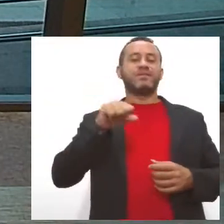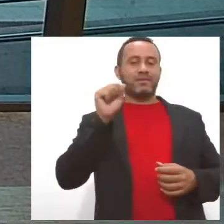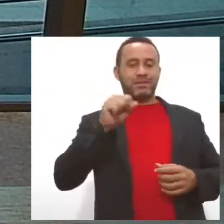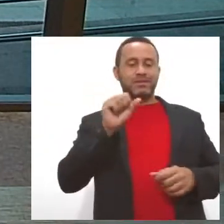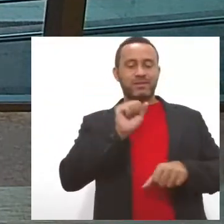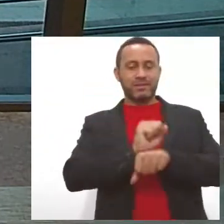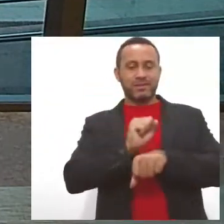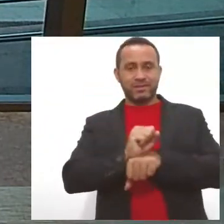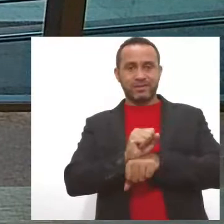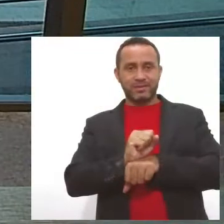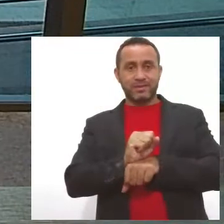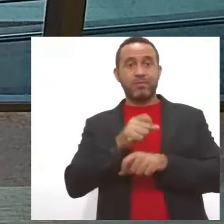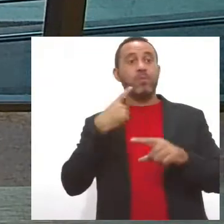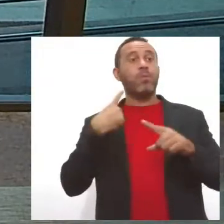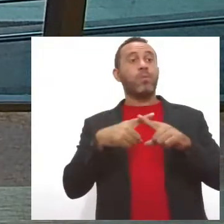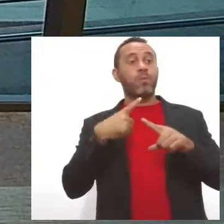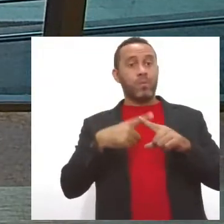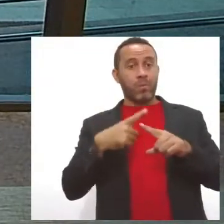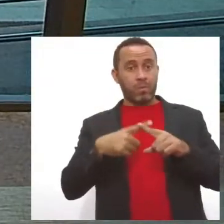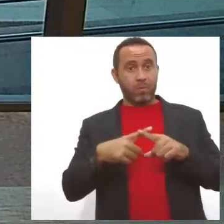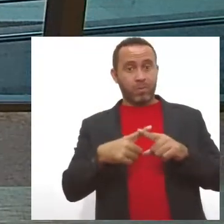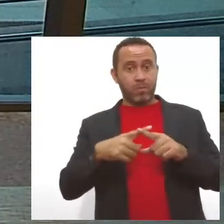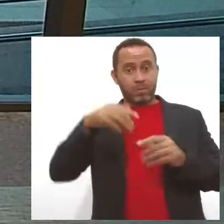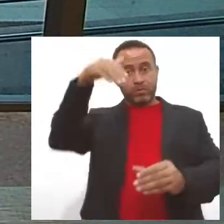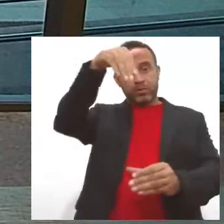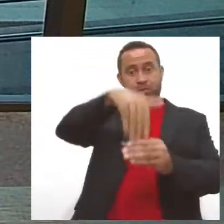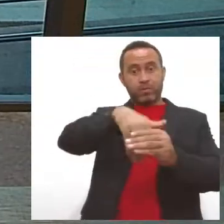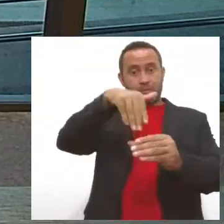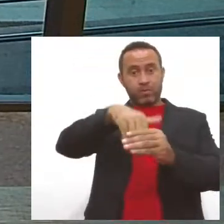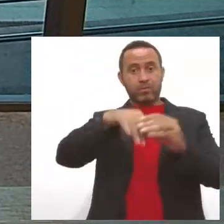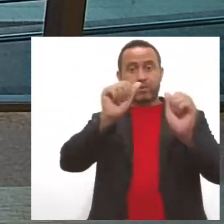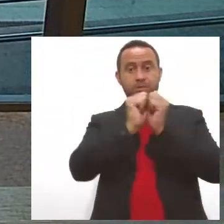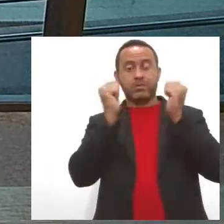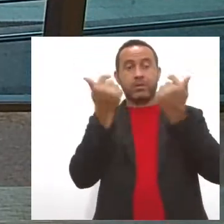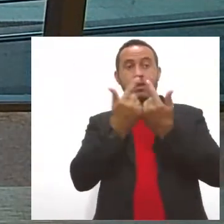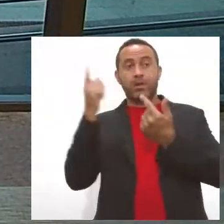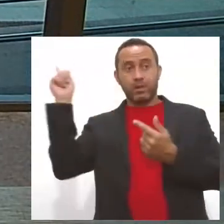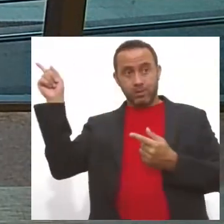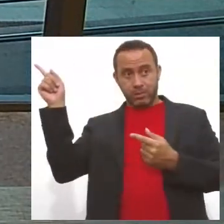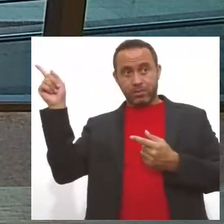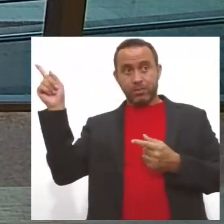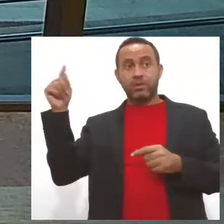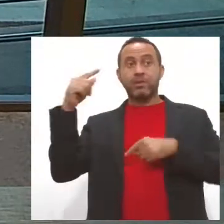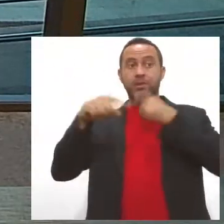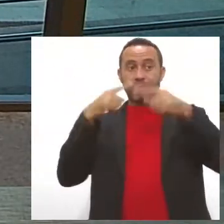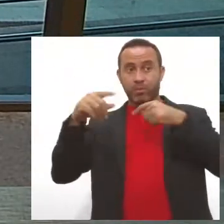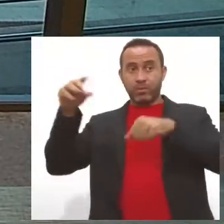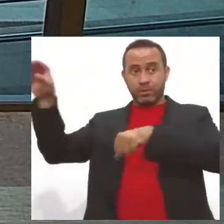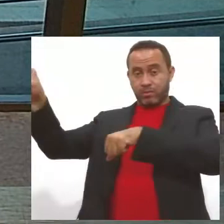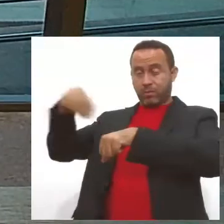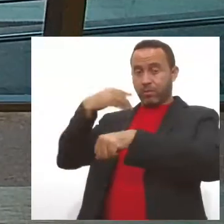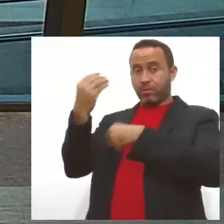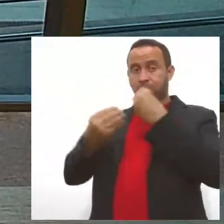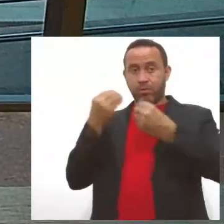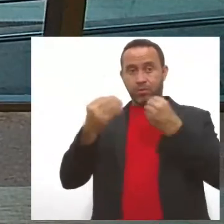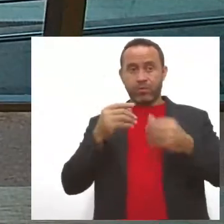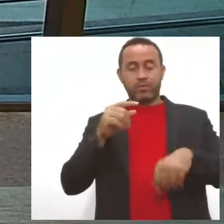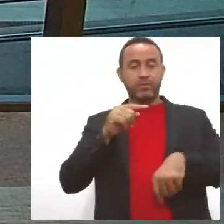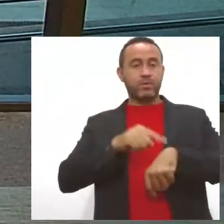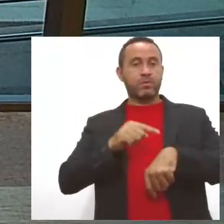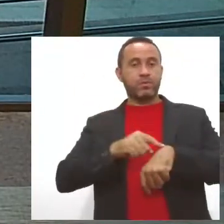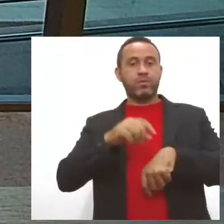Mesmo porque hoje é dia de votação na Casa Legislativa, então daqui a pouco ela traz todas essas informações. hora certa agora,